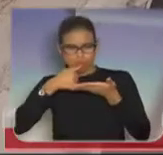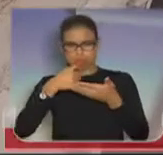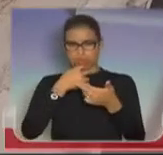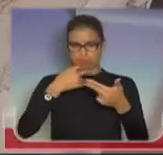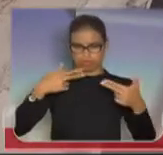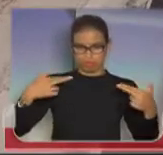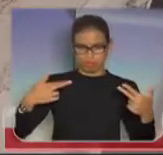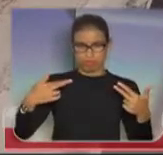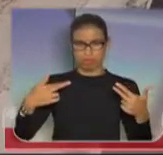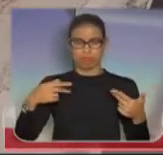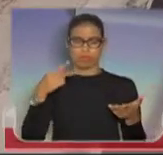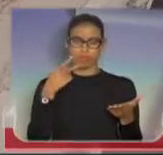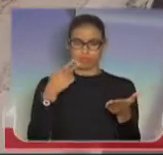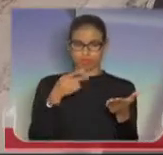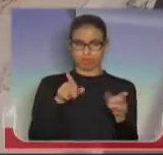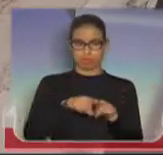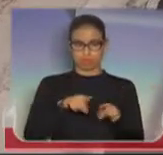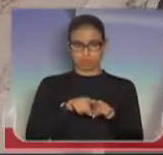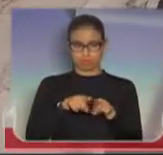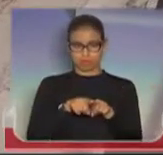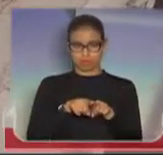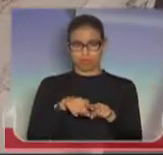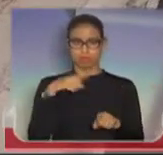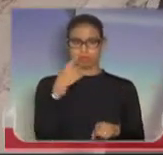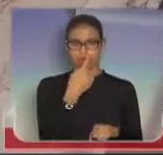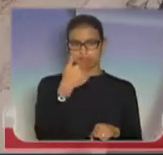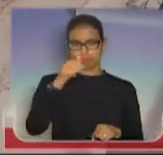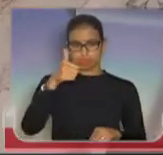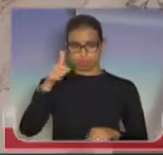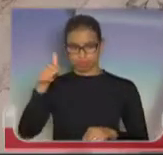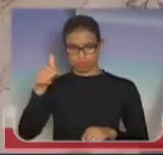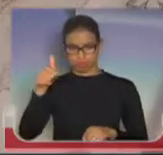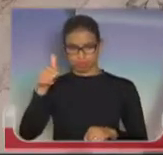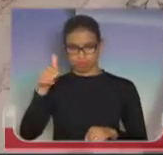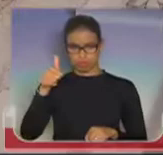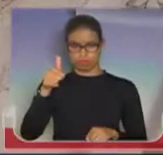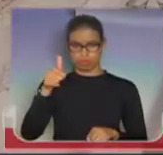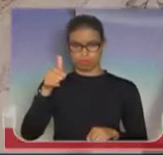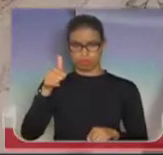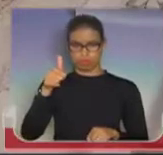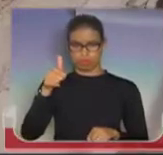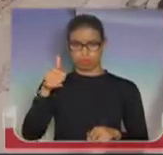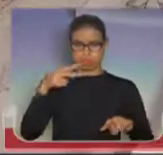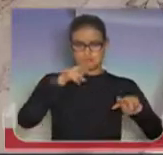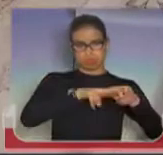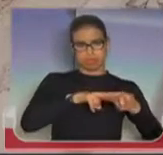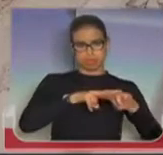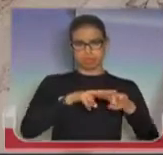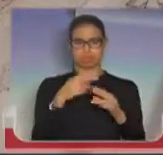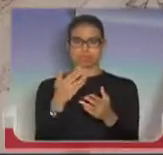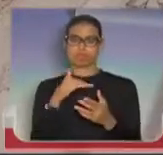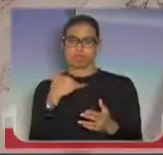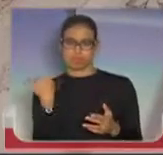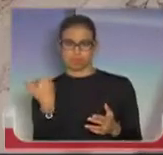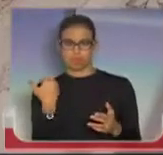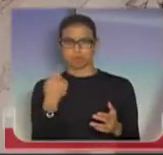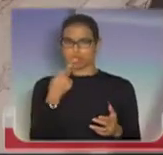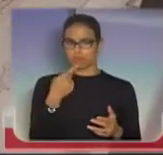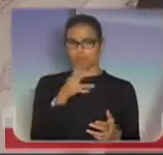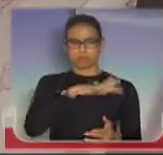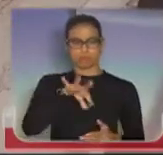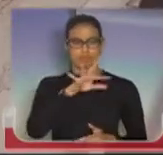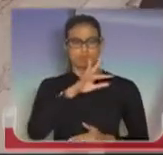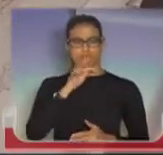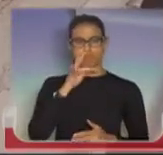Aqui dizia o seguinte, olha, dos 111 presos que morreram na rebelião, que todo mundo fala que foi a PM que matou,